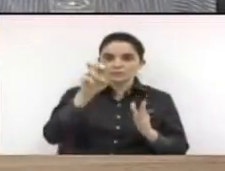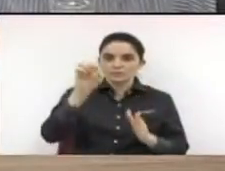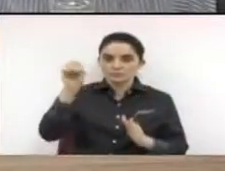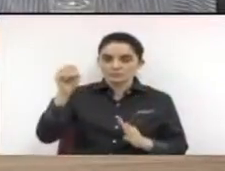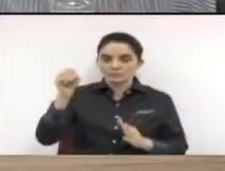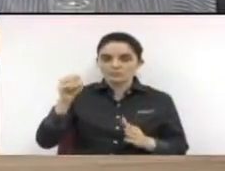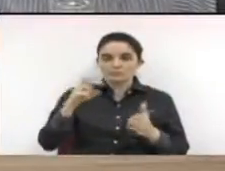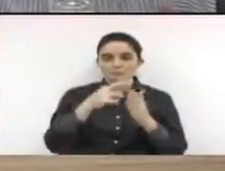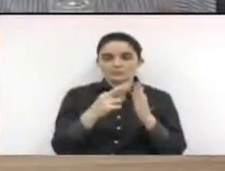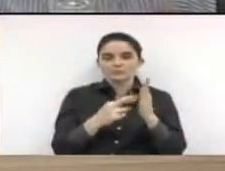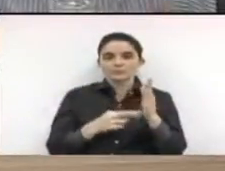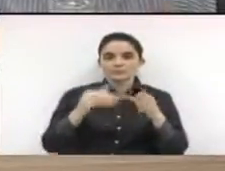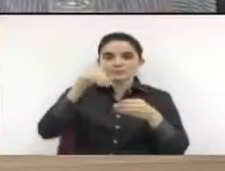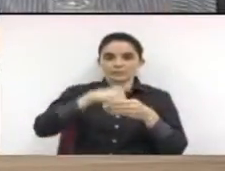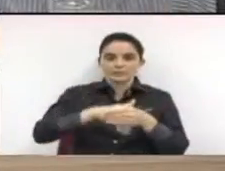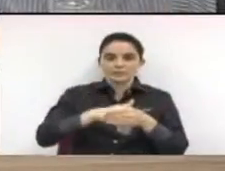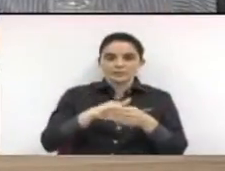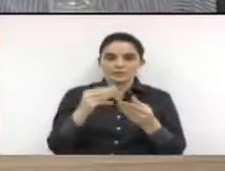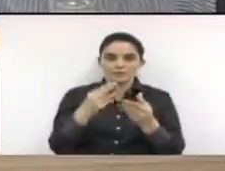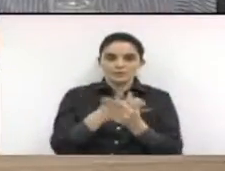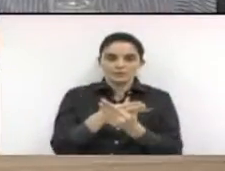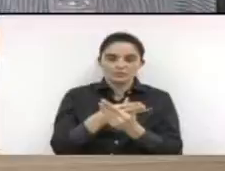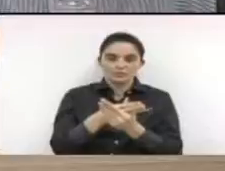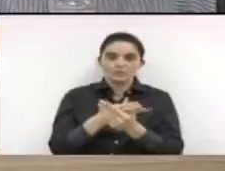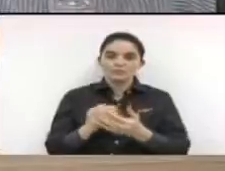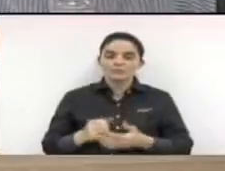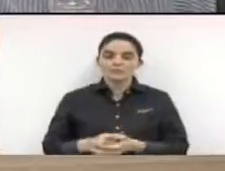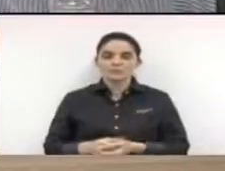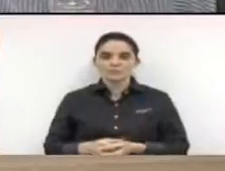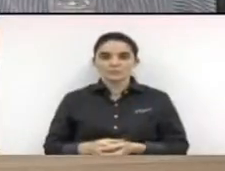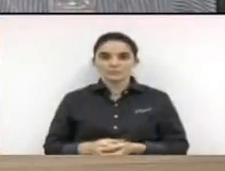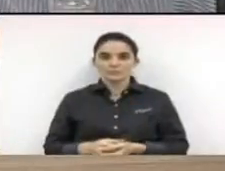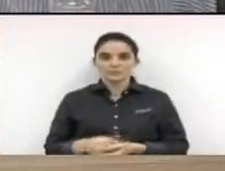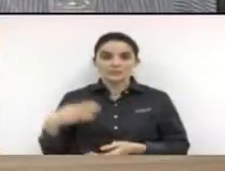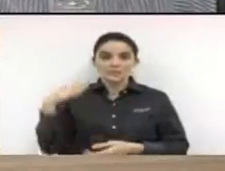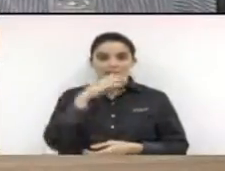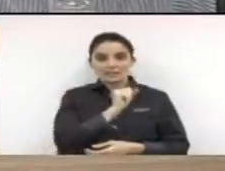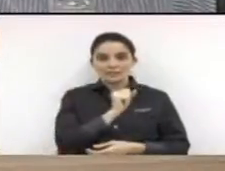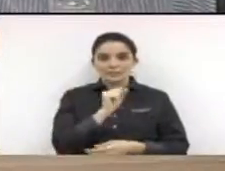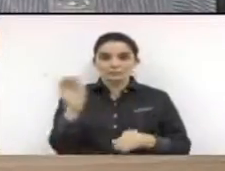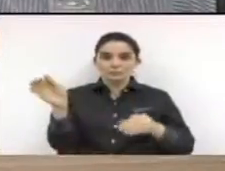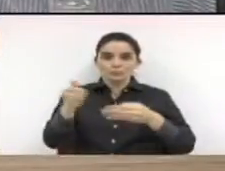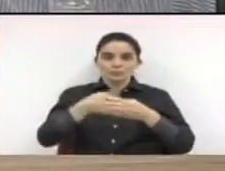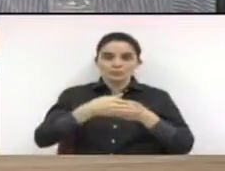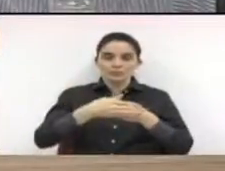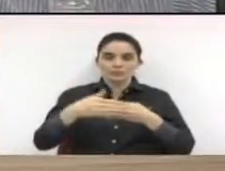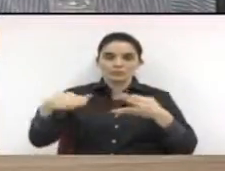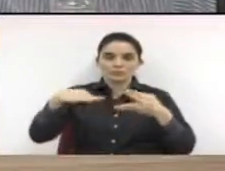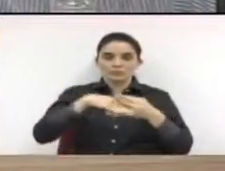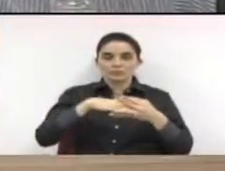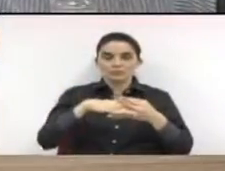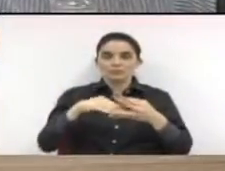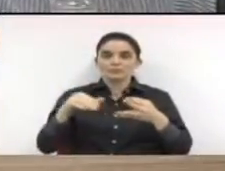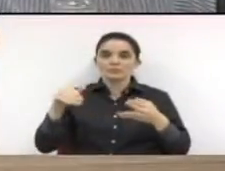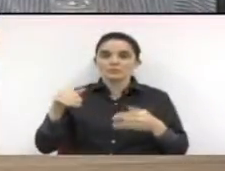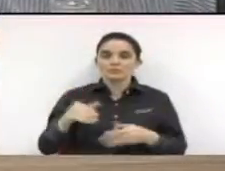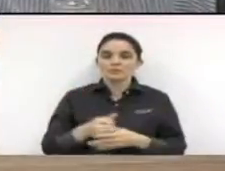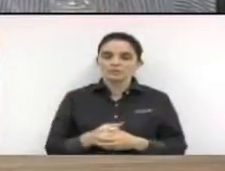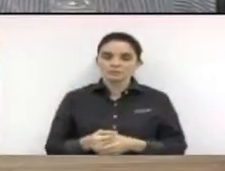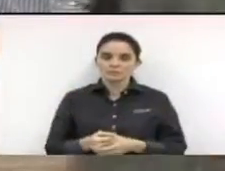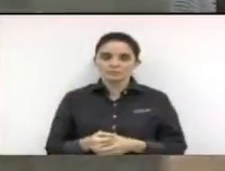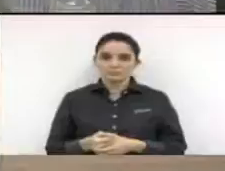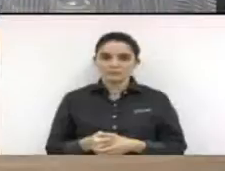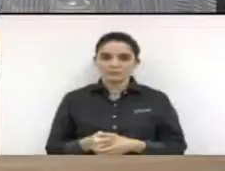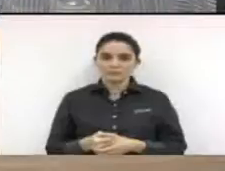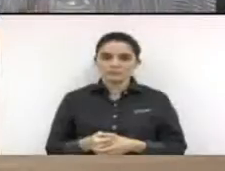regimento interno da Câmara Municipal de Limeira que seja imediatamente encerrado o intervalo regimental de que trata